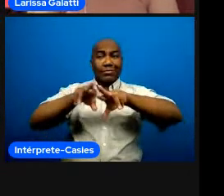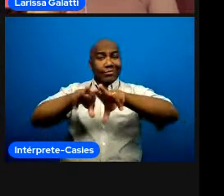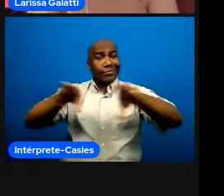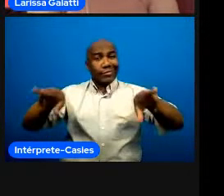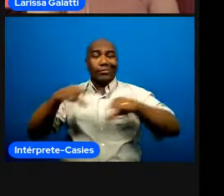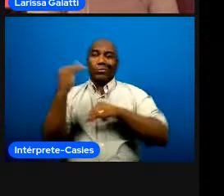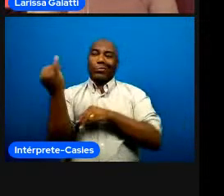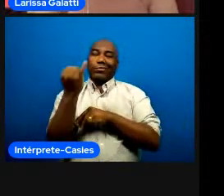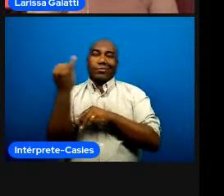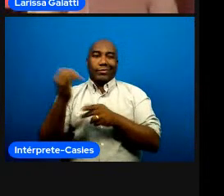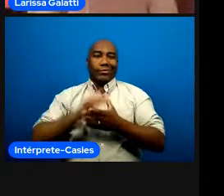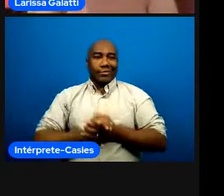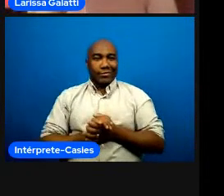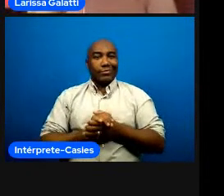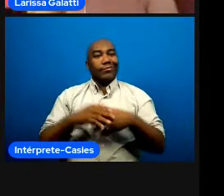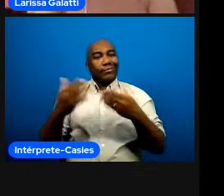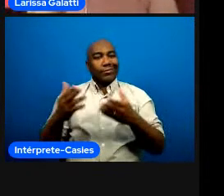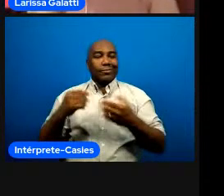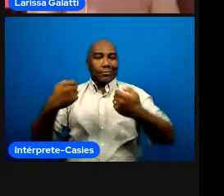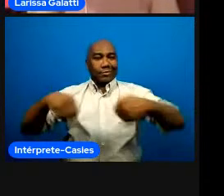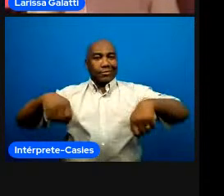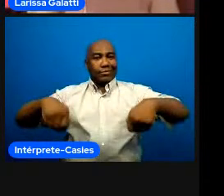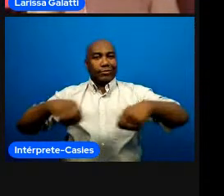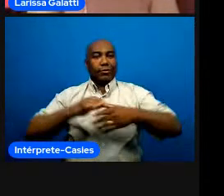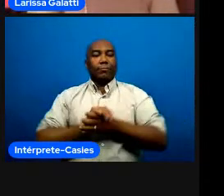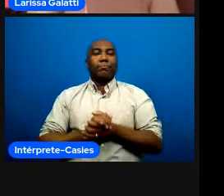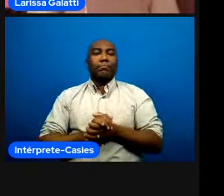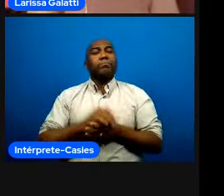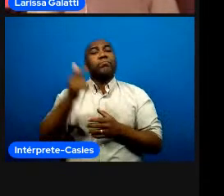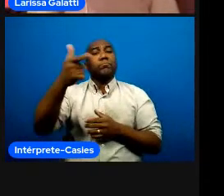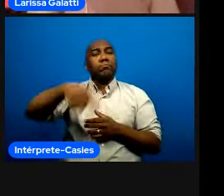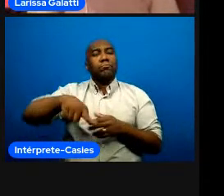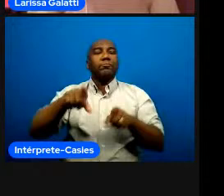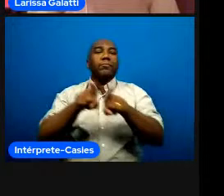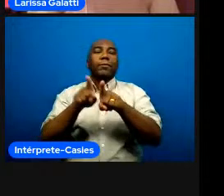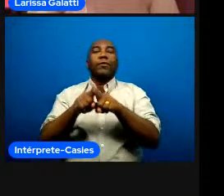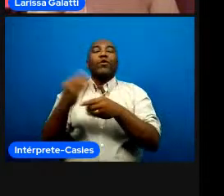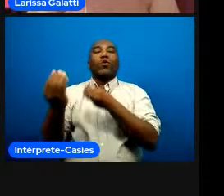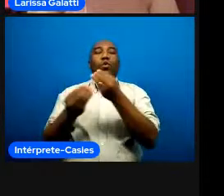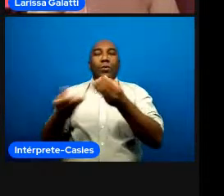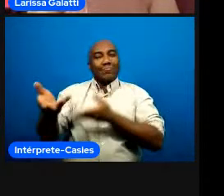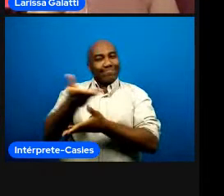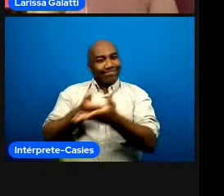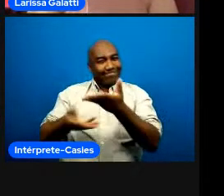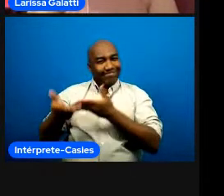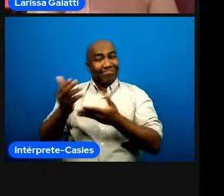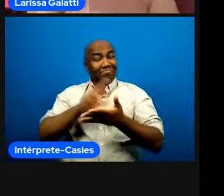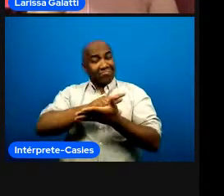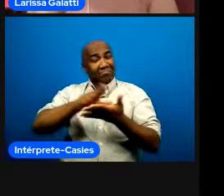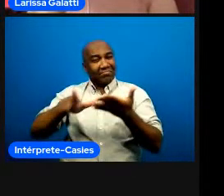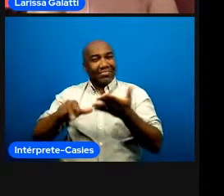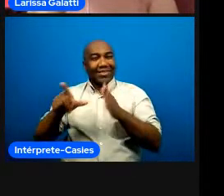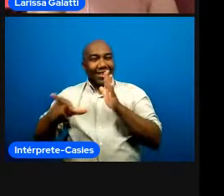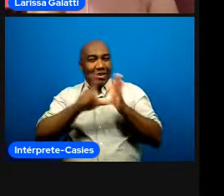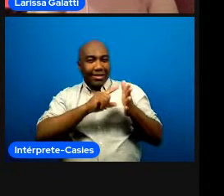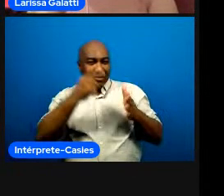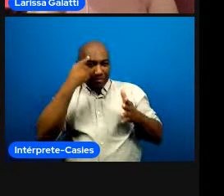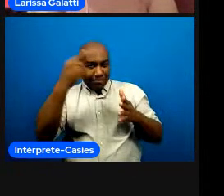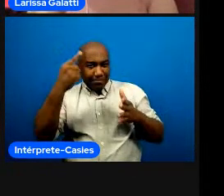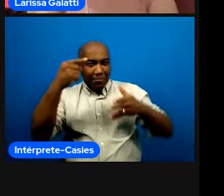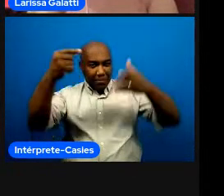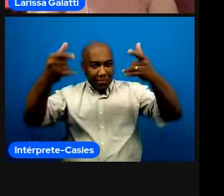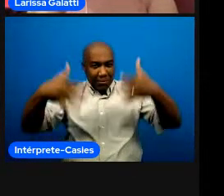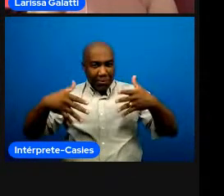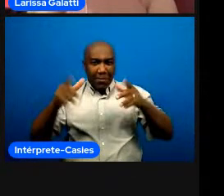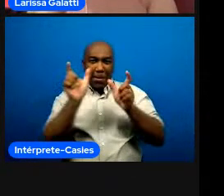problemas da vida é fazer esporte personalizar e humanizar as ações vocês destacaram isso logo de cara ali na nossa em 20